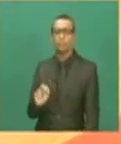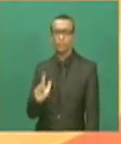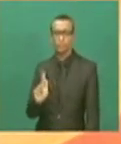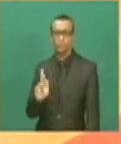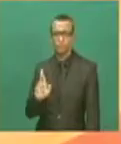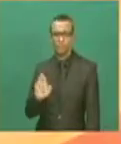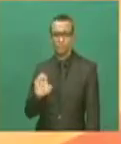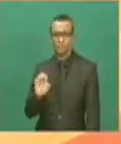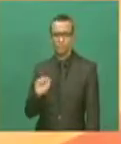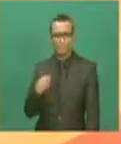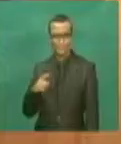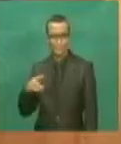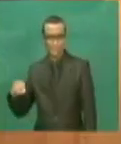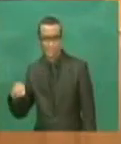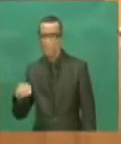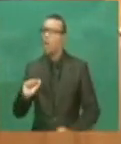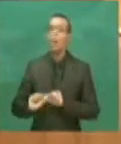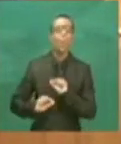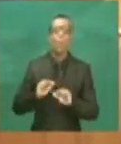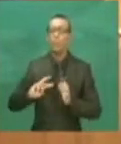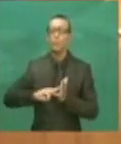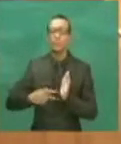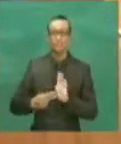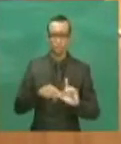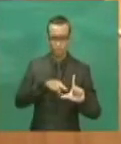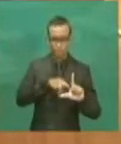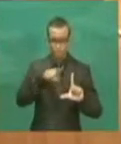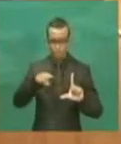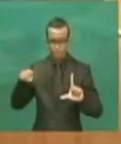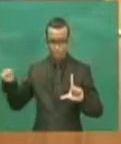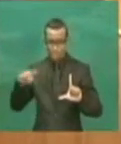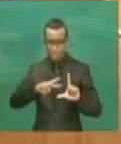categoria e a extensão dentro da mesma escala vertical.